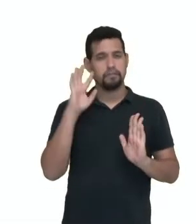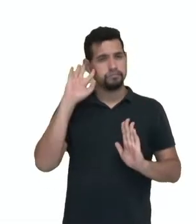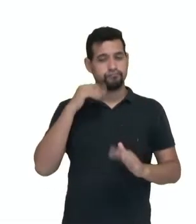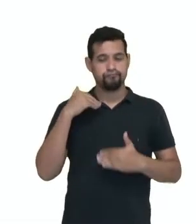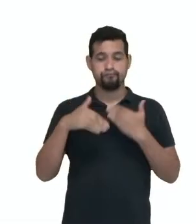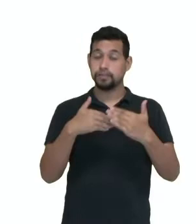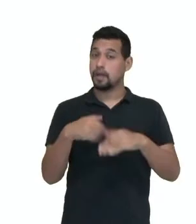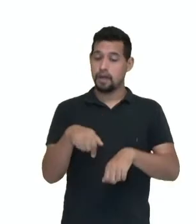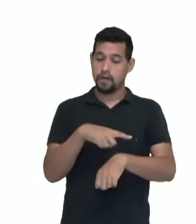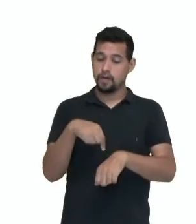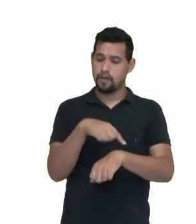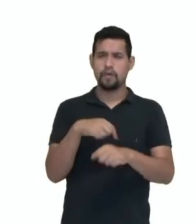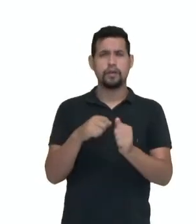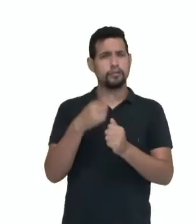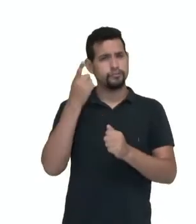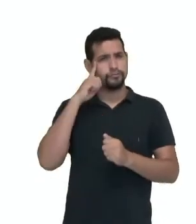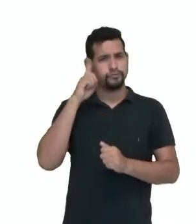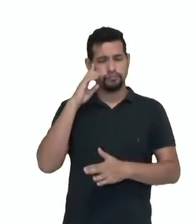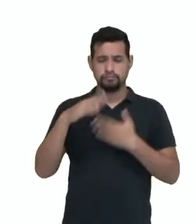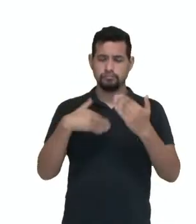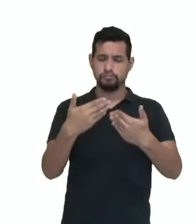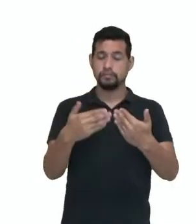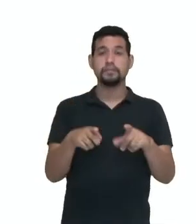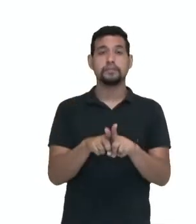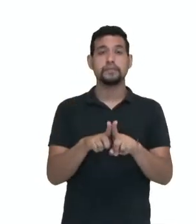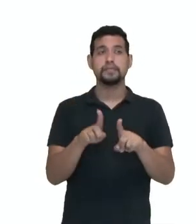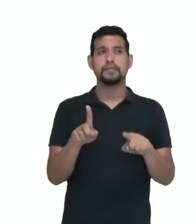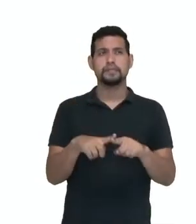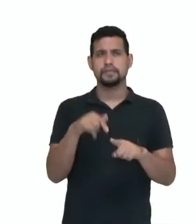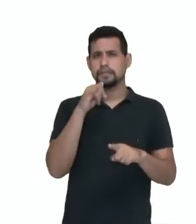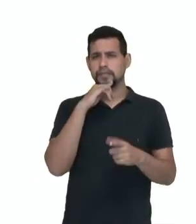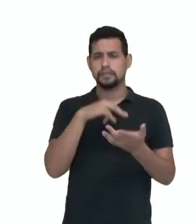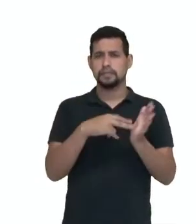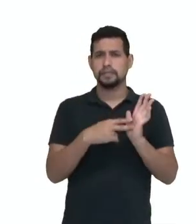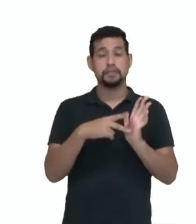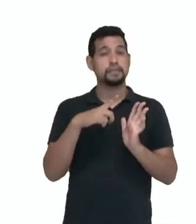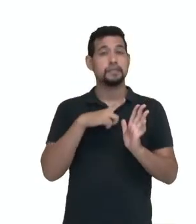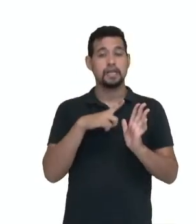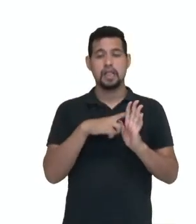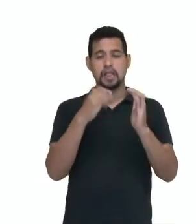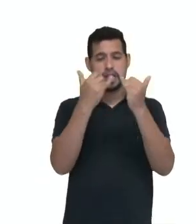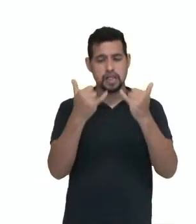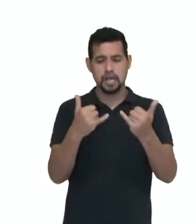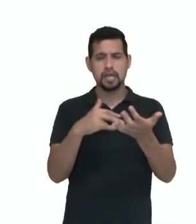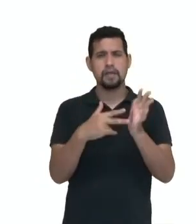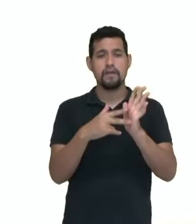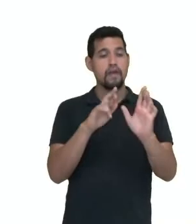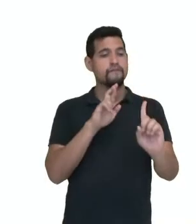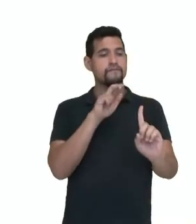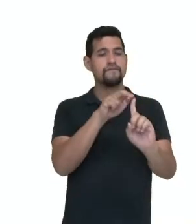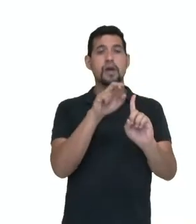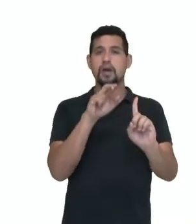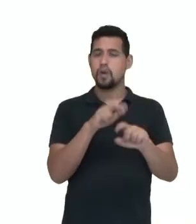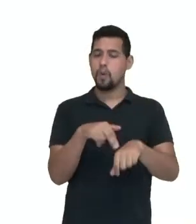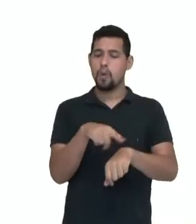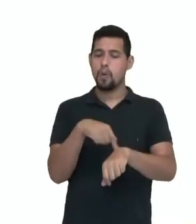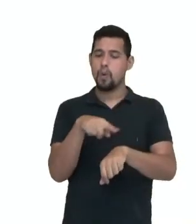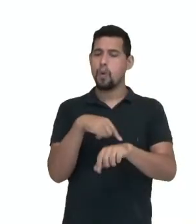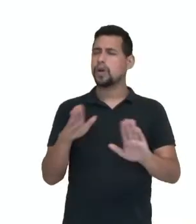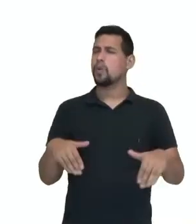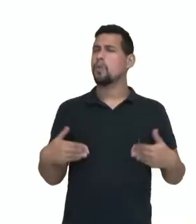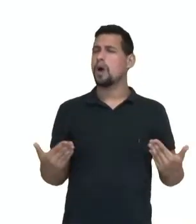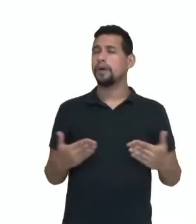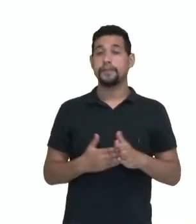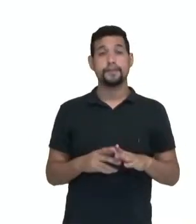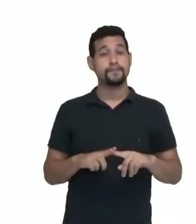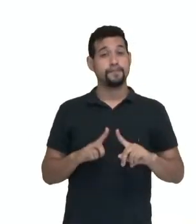das horas ao longo do dia. A superfície plana contém linhas que servem de referência para o horário. Então,